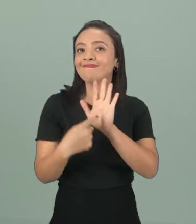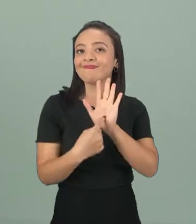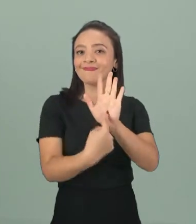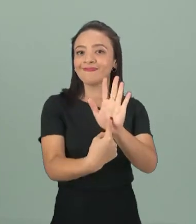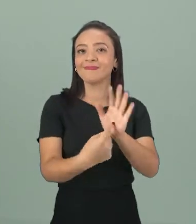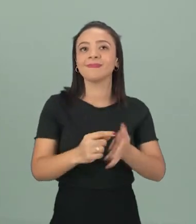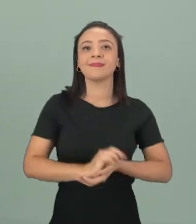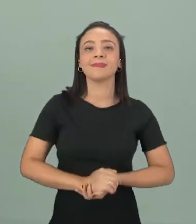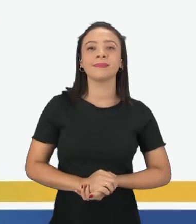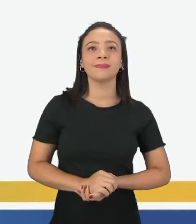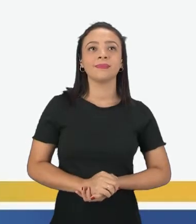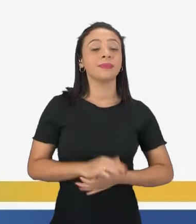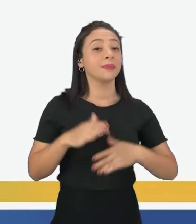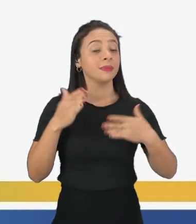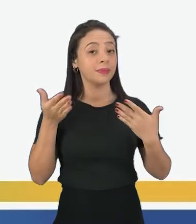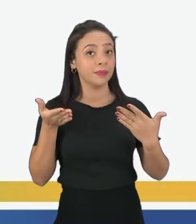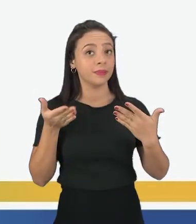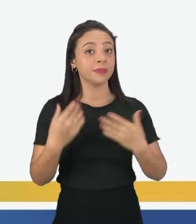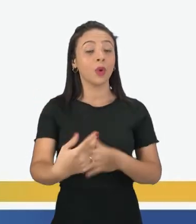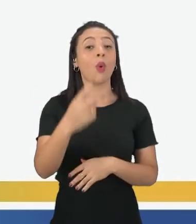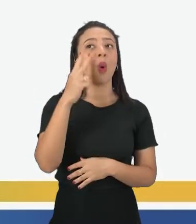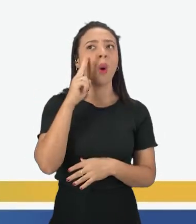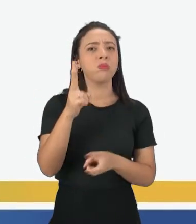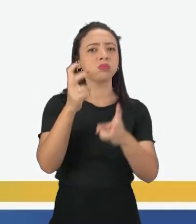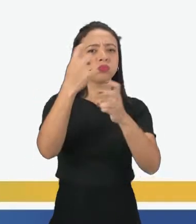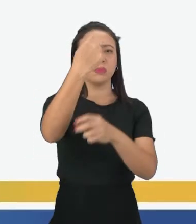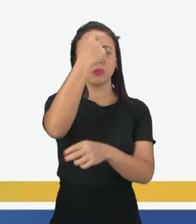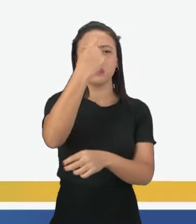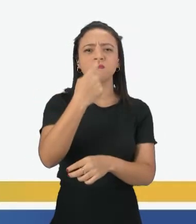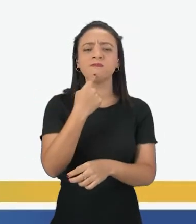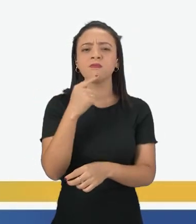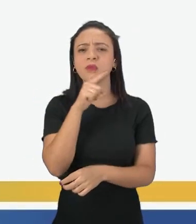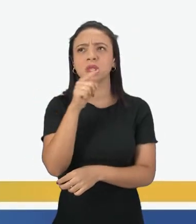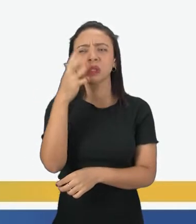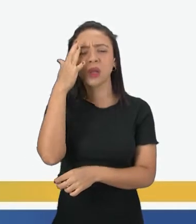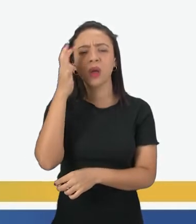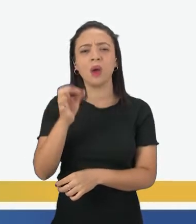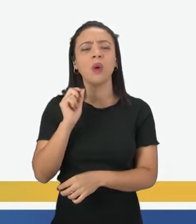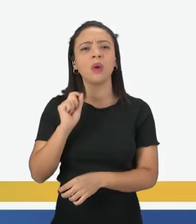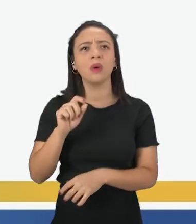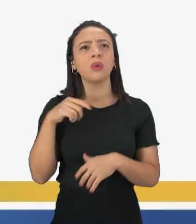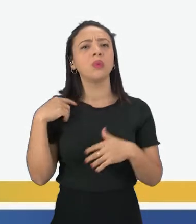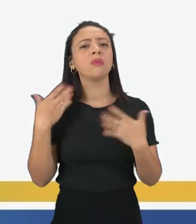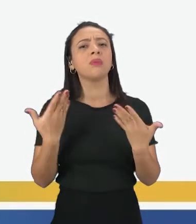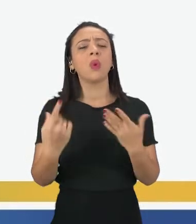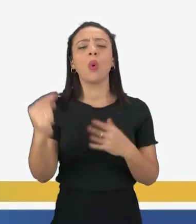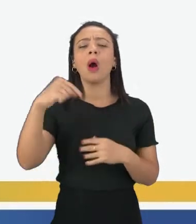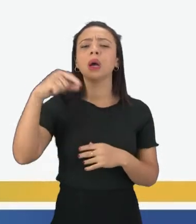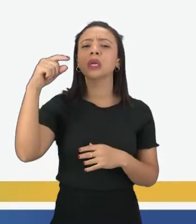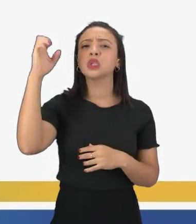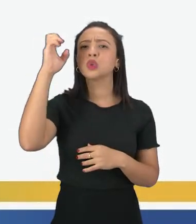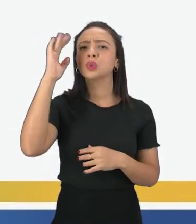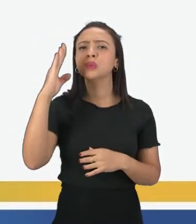vocês. Bom, de acordo com as imagens, o que vocês diriam? O que nós aqui no Brasil costumamos dizer